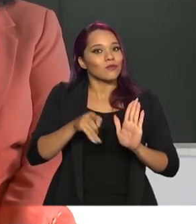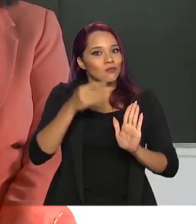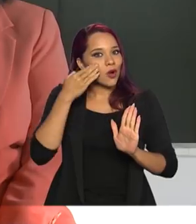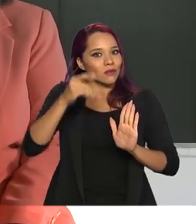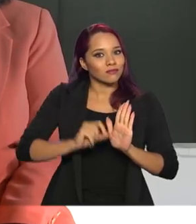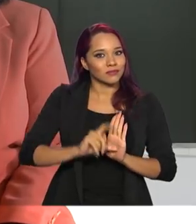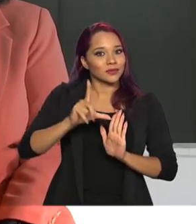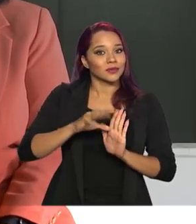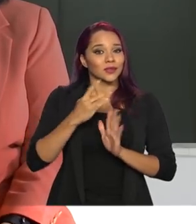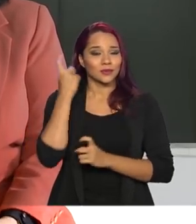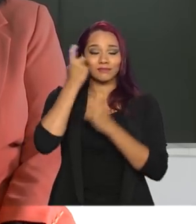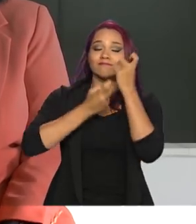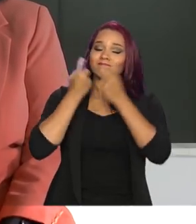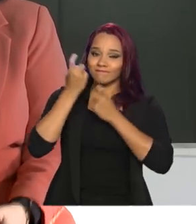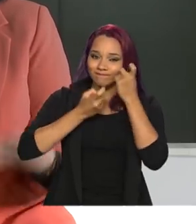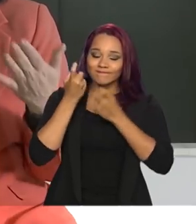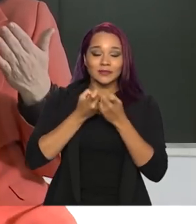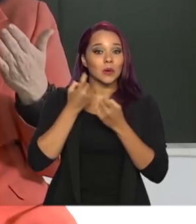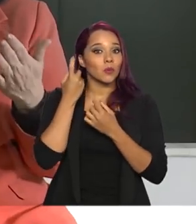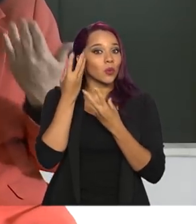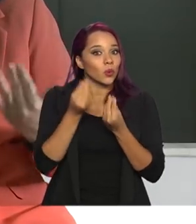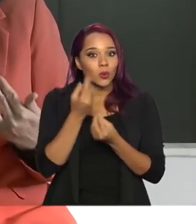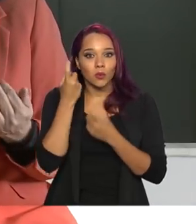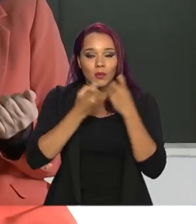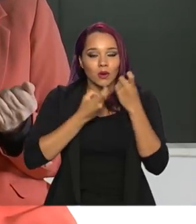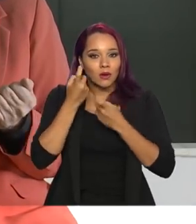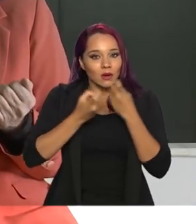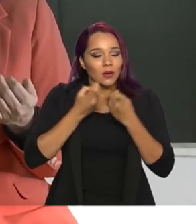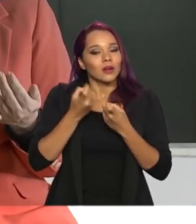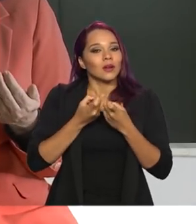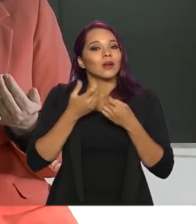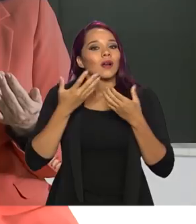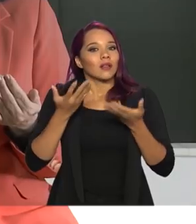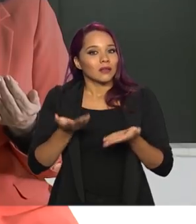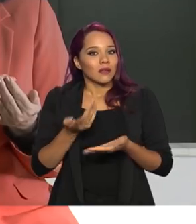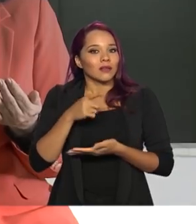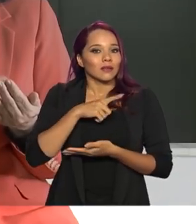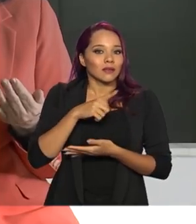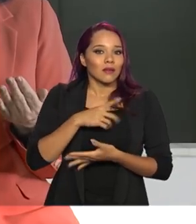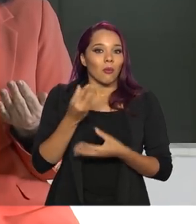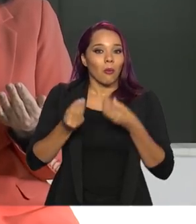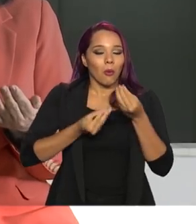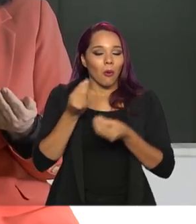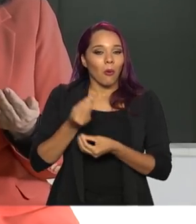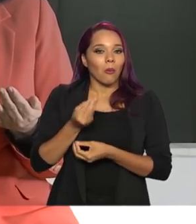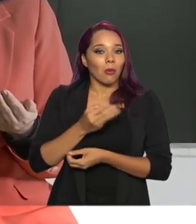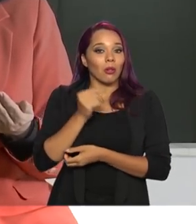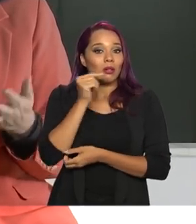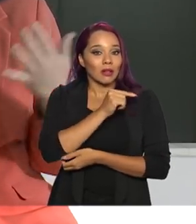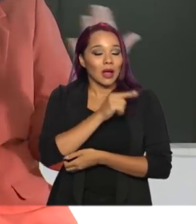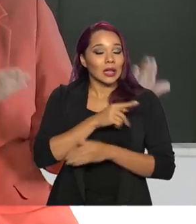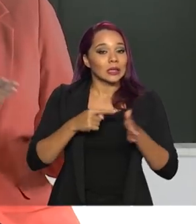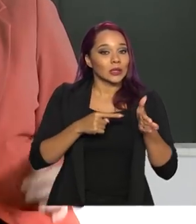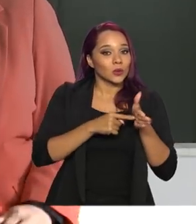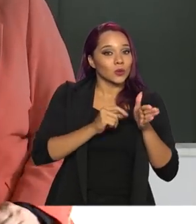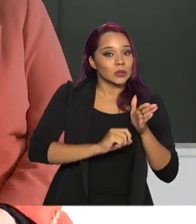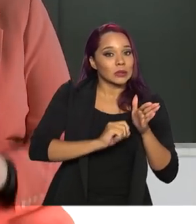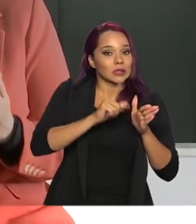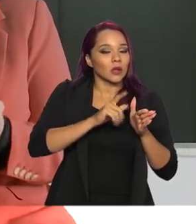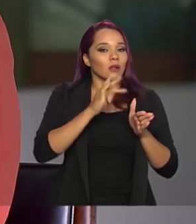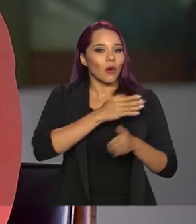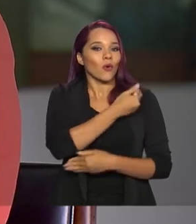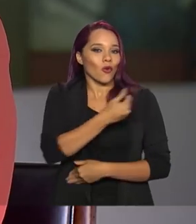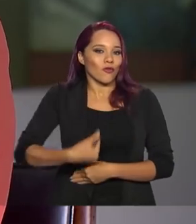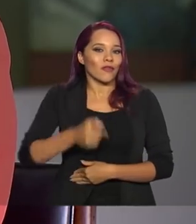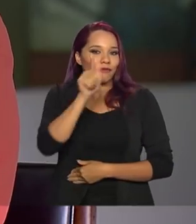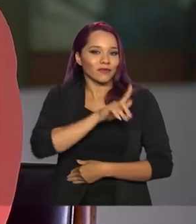E nós estamos preocupados, muito preocupados, ao ponto que, como a denúncia cresceu, o governo federal